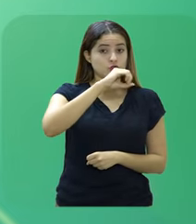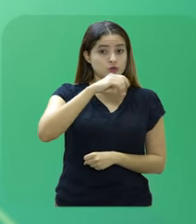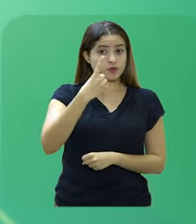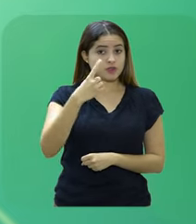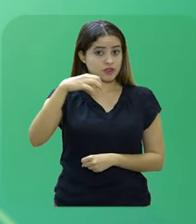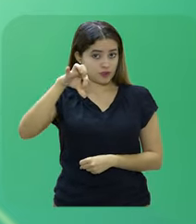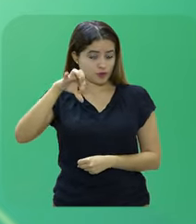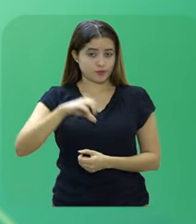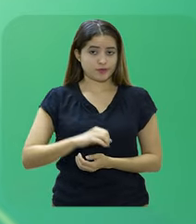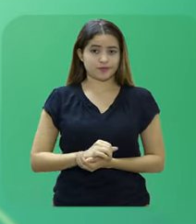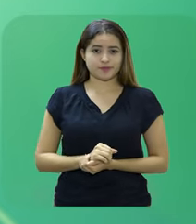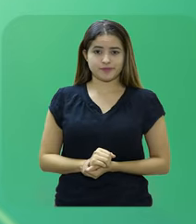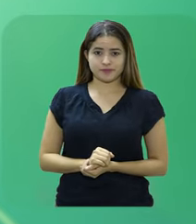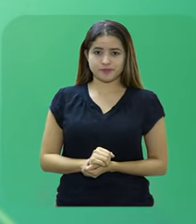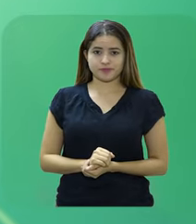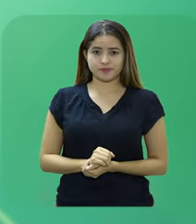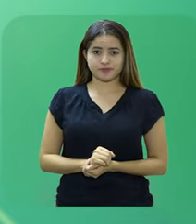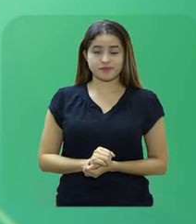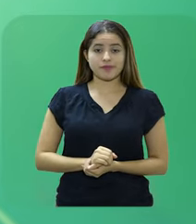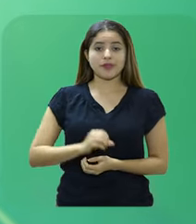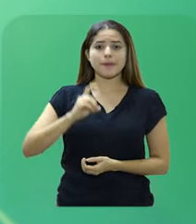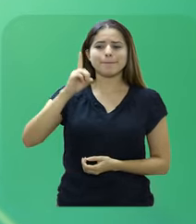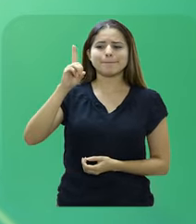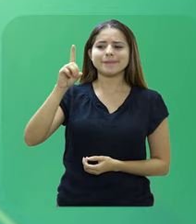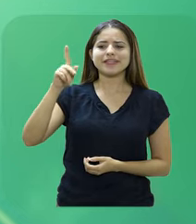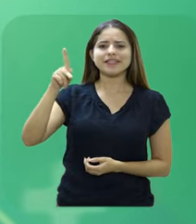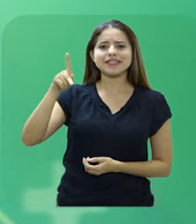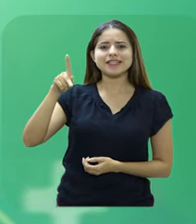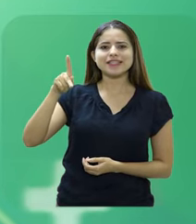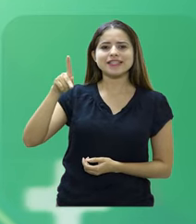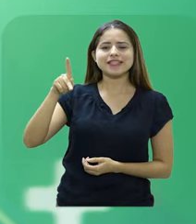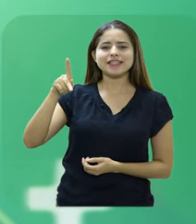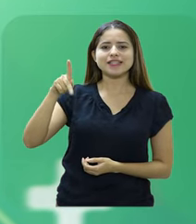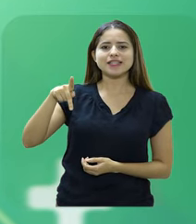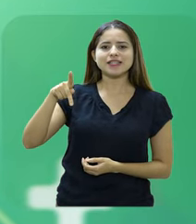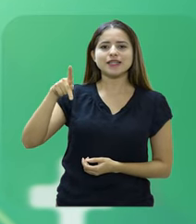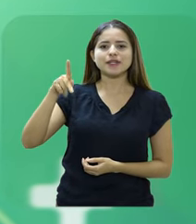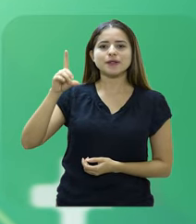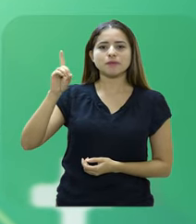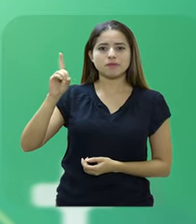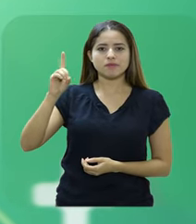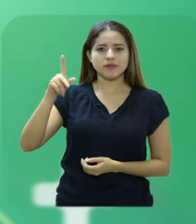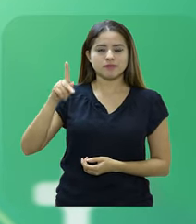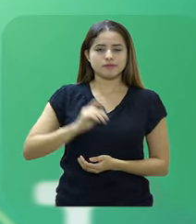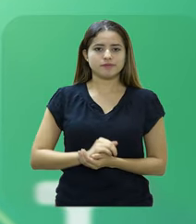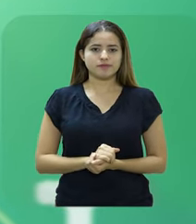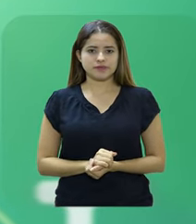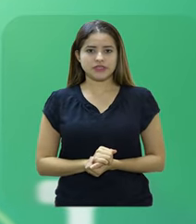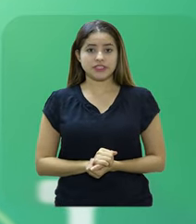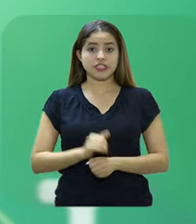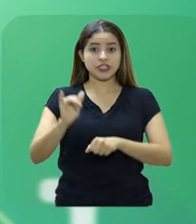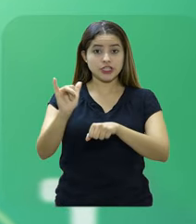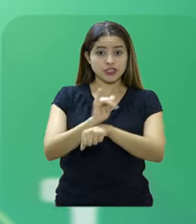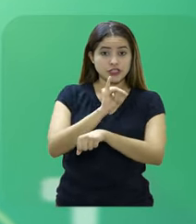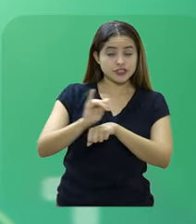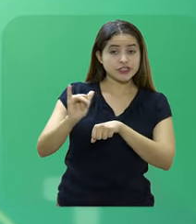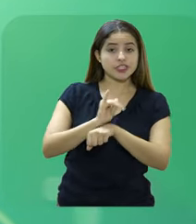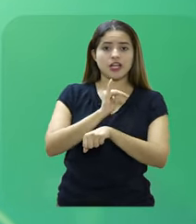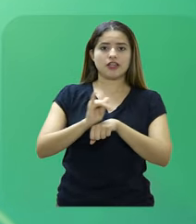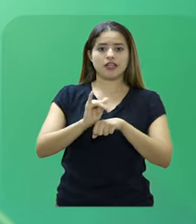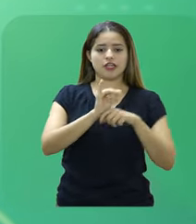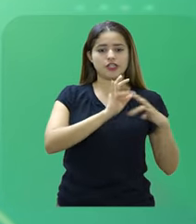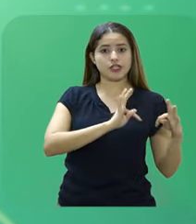Toda e qualquer ação de desenvolvimento, mais conhecida como capacitação, obrigatoriamente deve